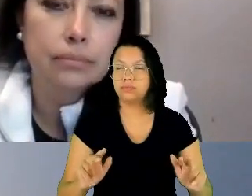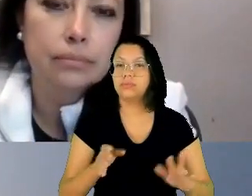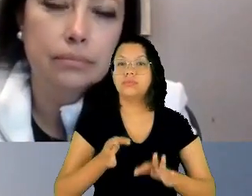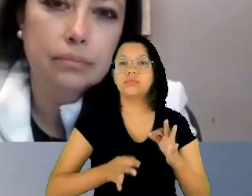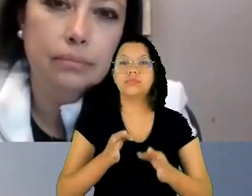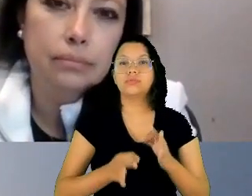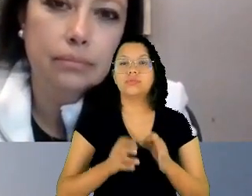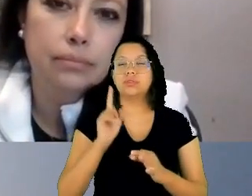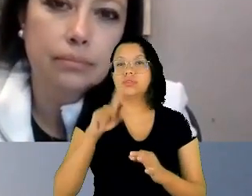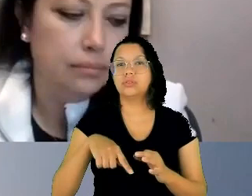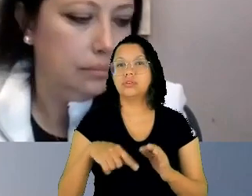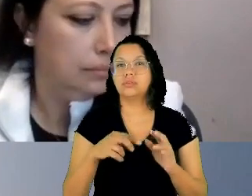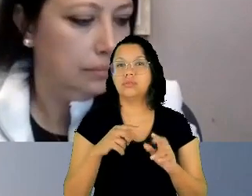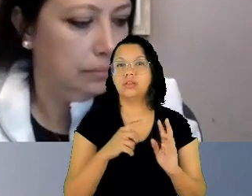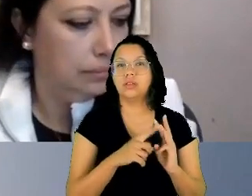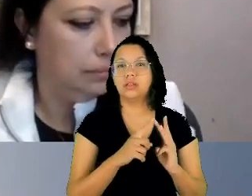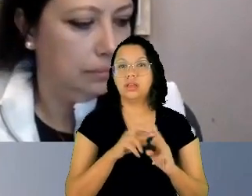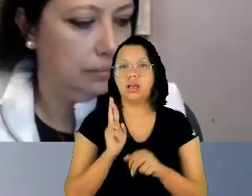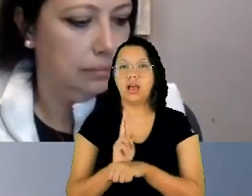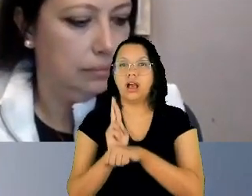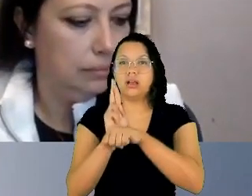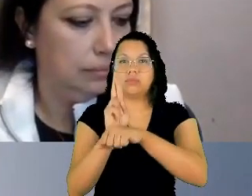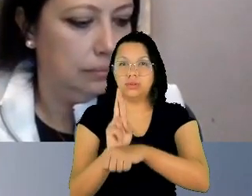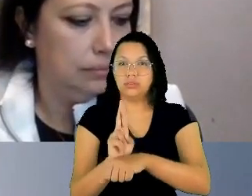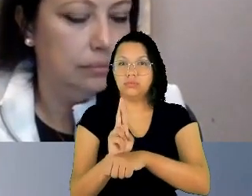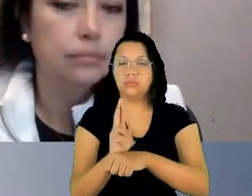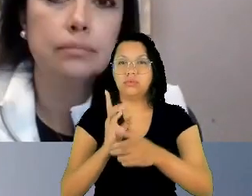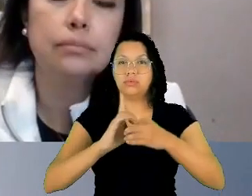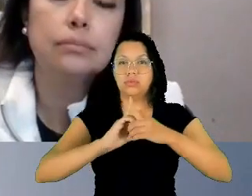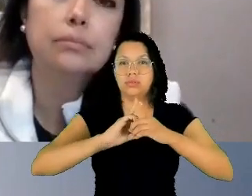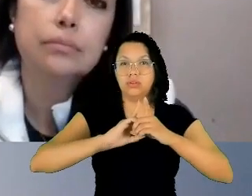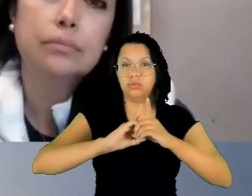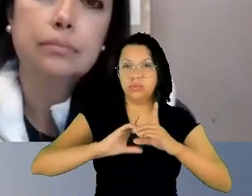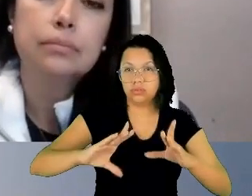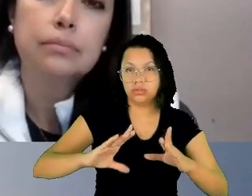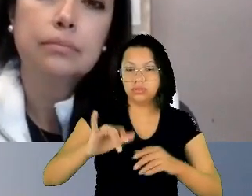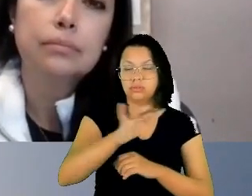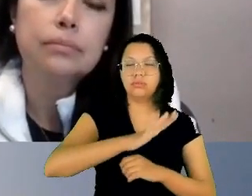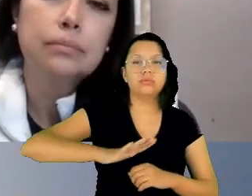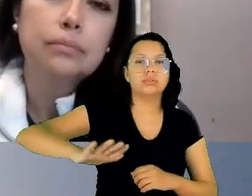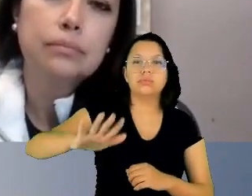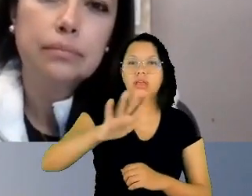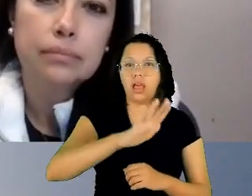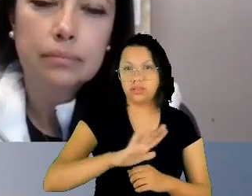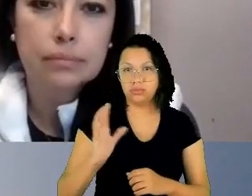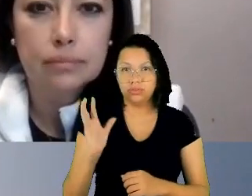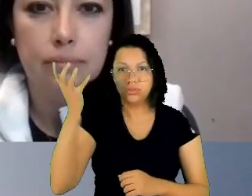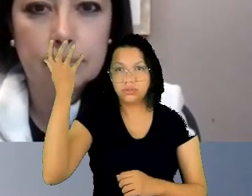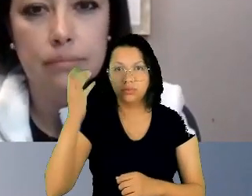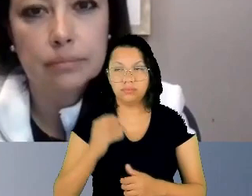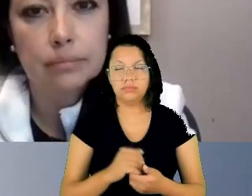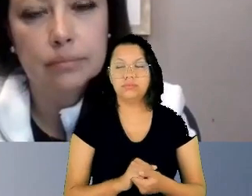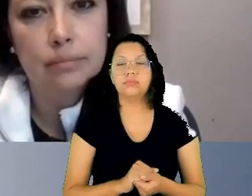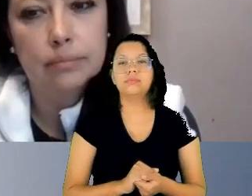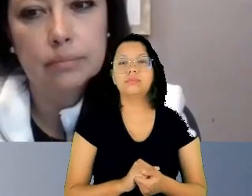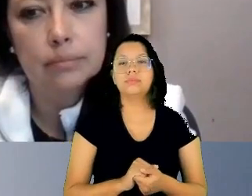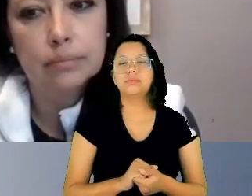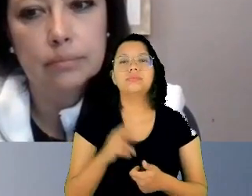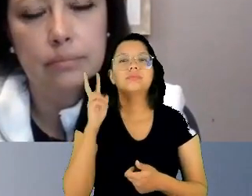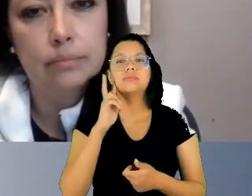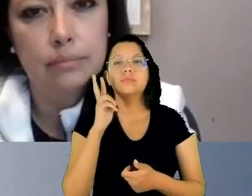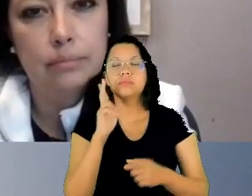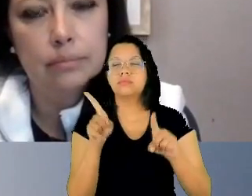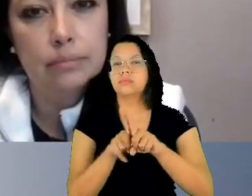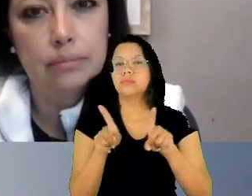democratização dos espaços de tomada de decisão. Lembro ainda que a Declaração de Direitos Humanos de